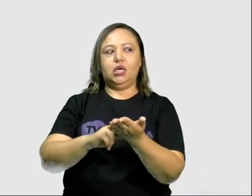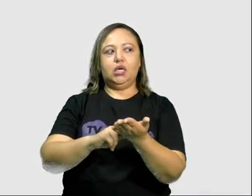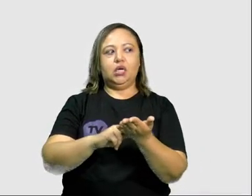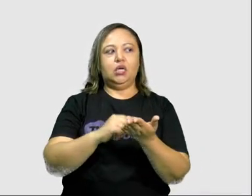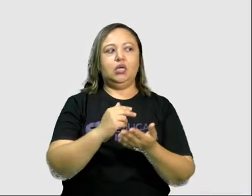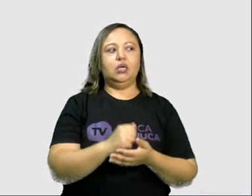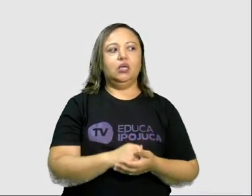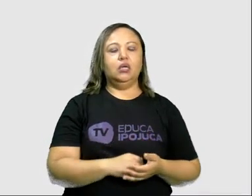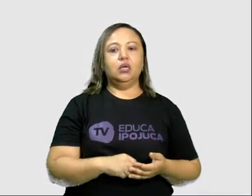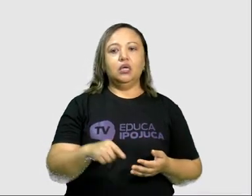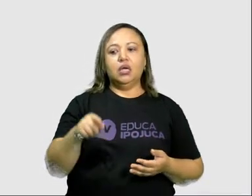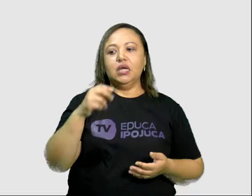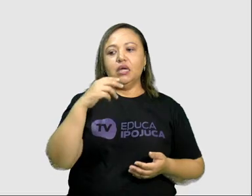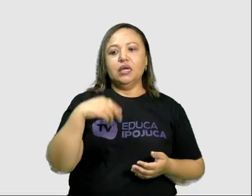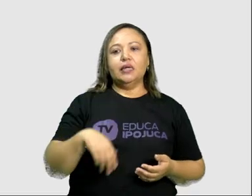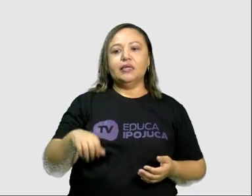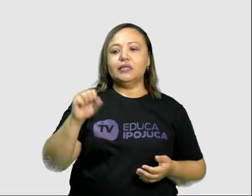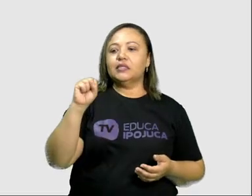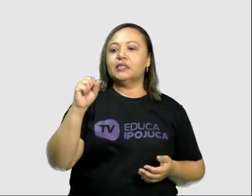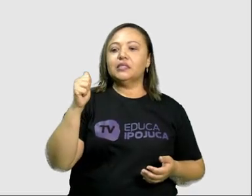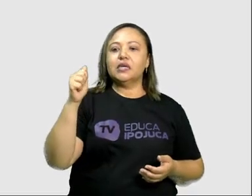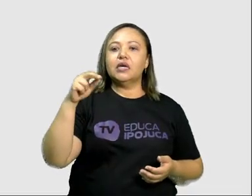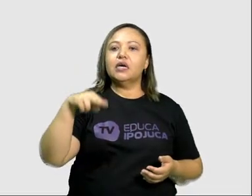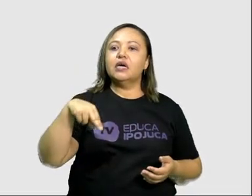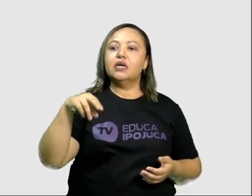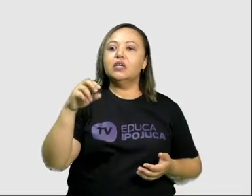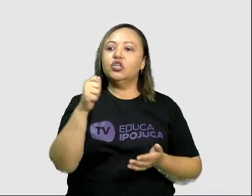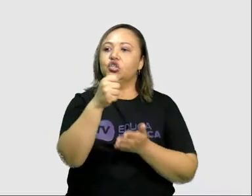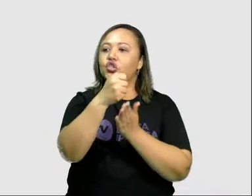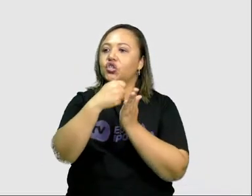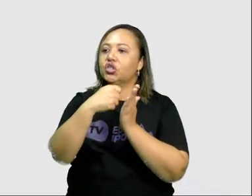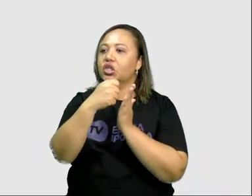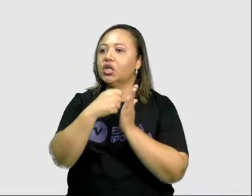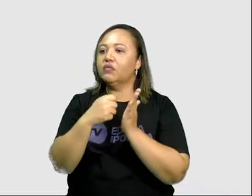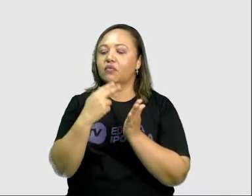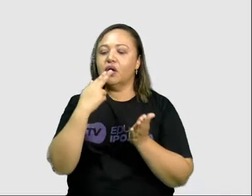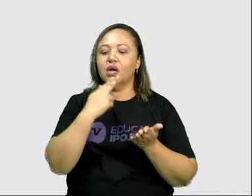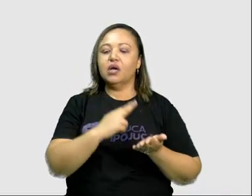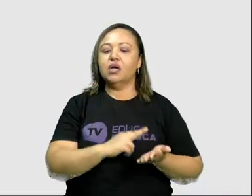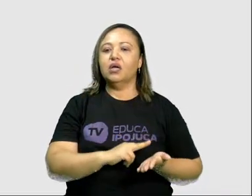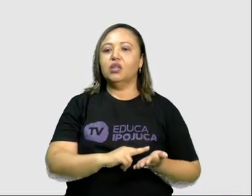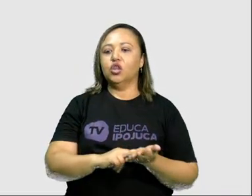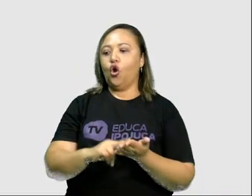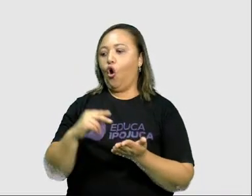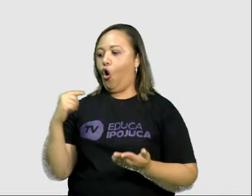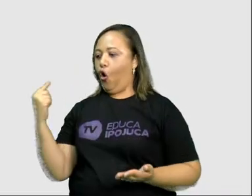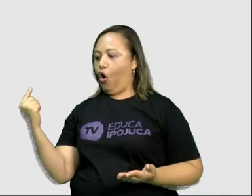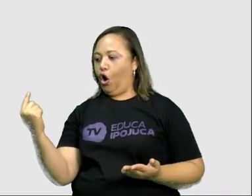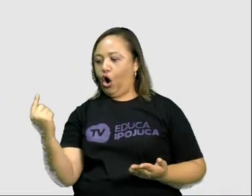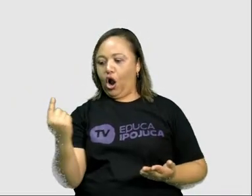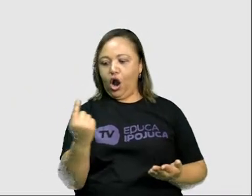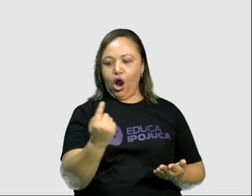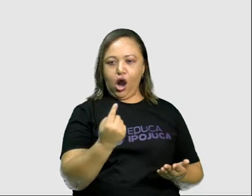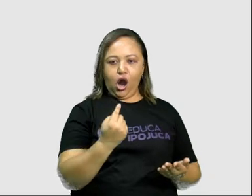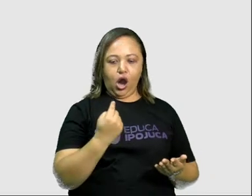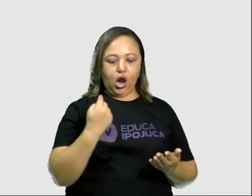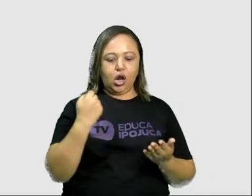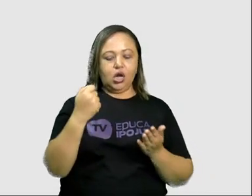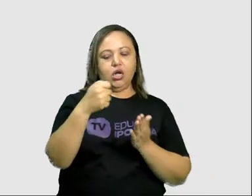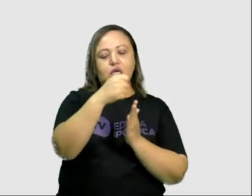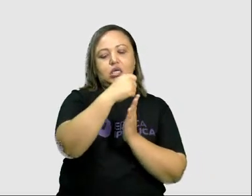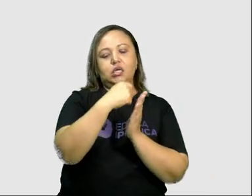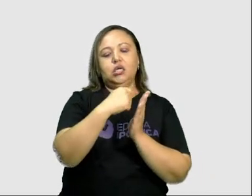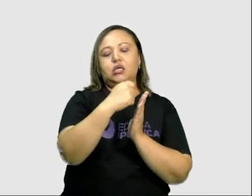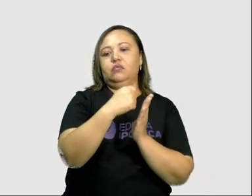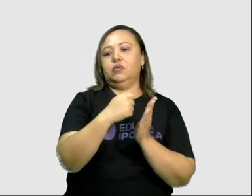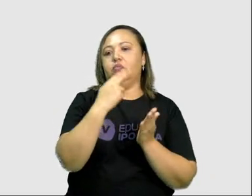uma carta, Sam escreve uma carta. E você em casa escreve uma carta? Então, nós escrevemos